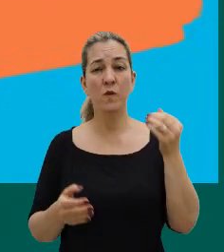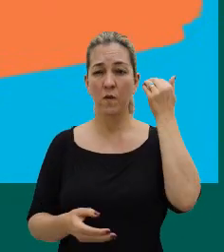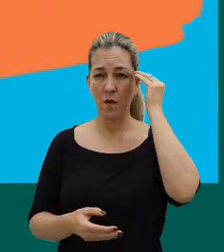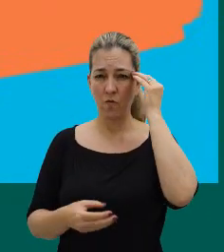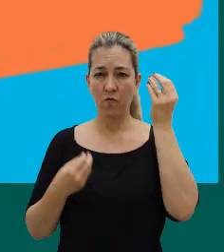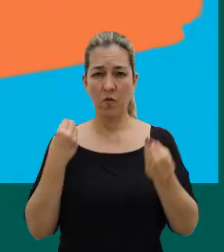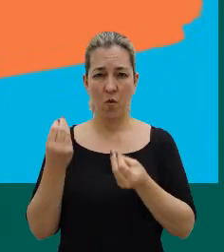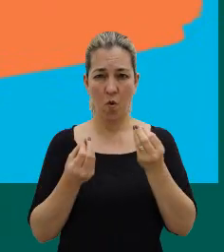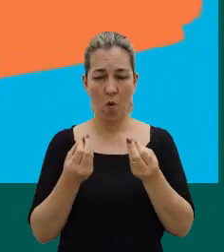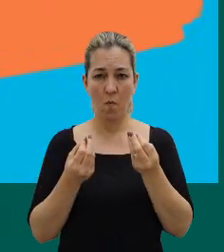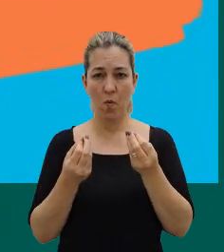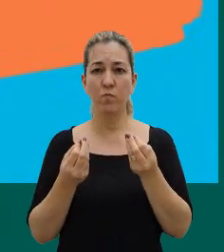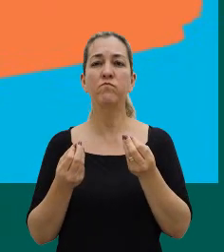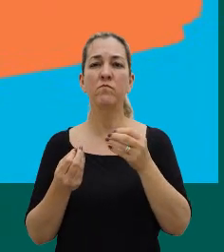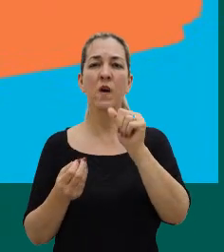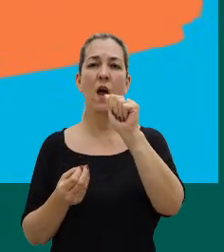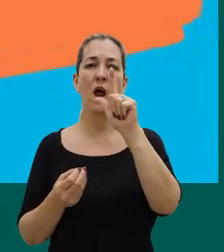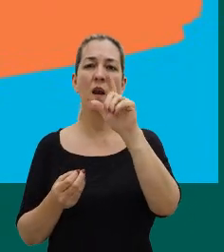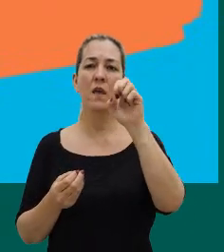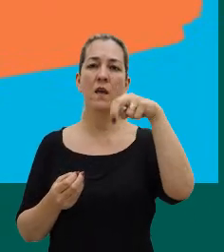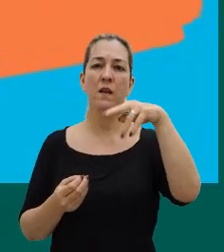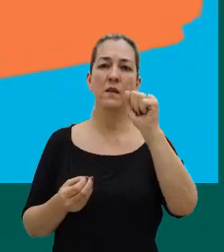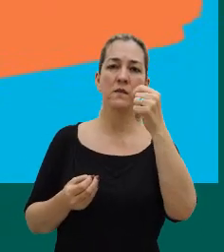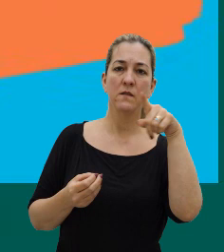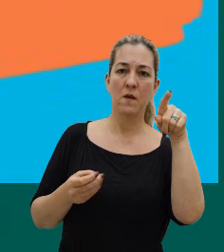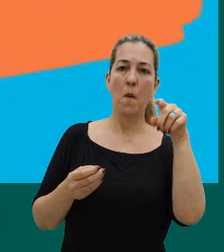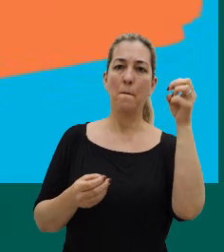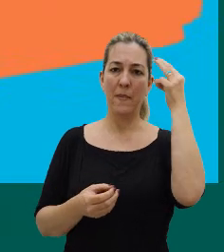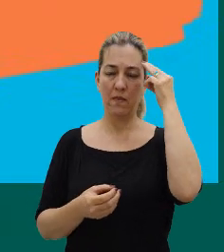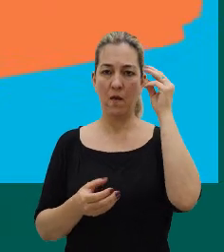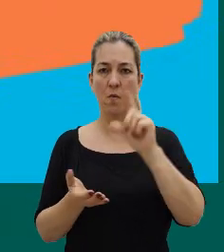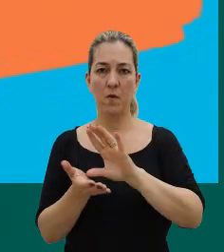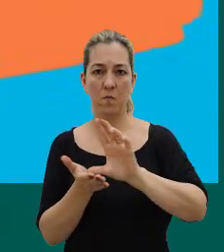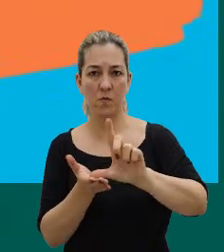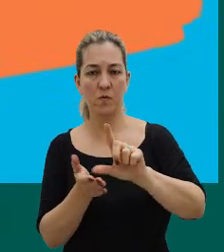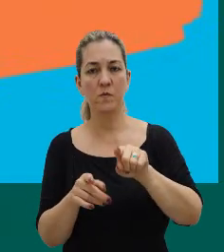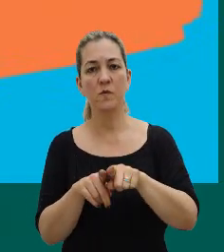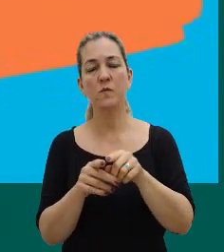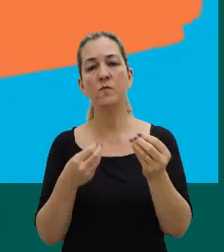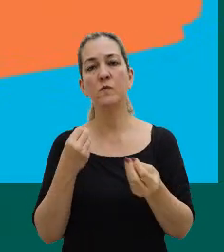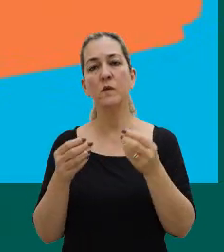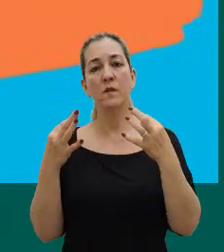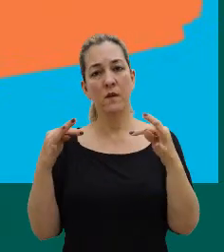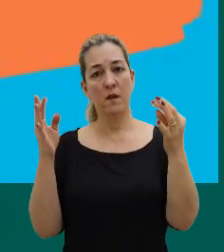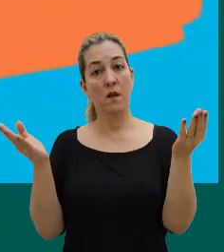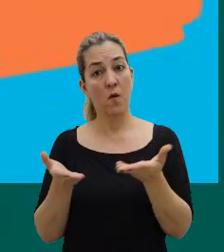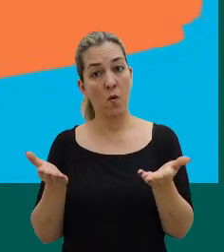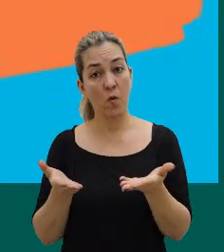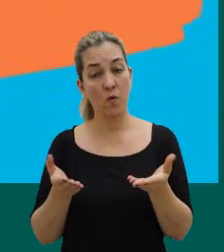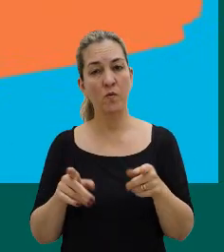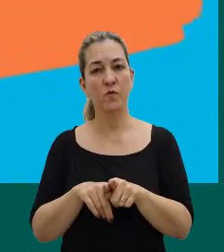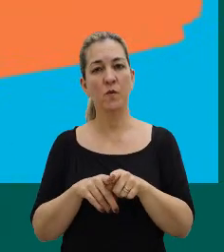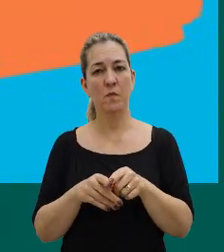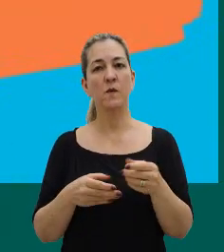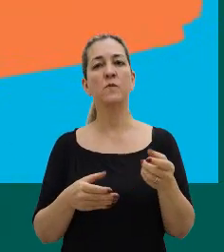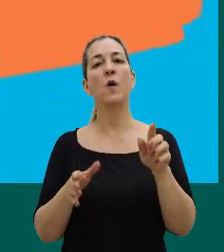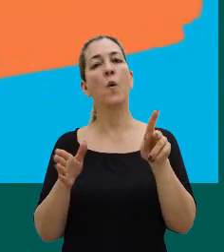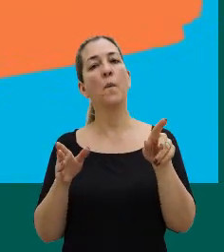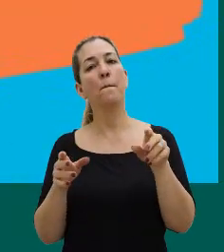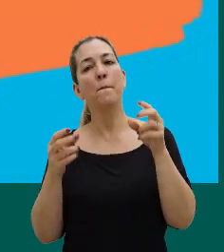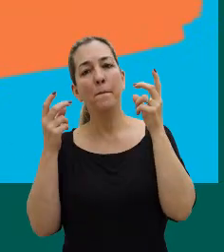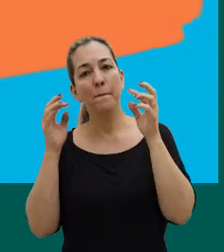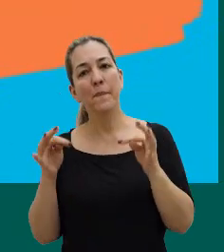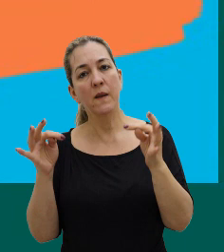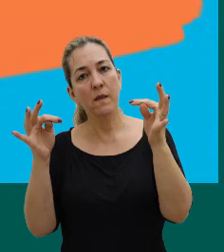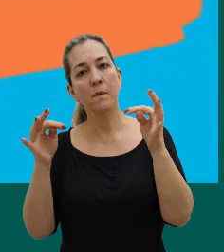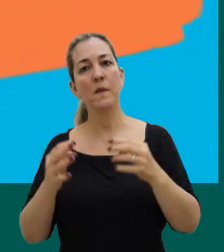entendida como alienação mental, para depois ser tratada com mudança mental, como é tratada hoje, e que se submete, daí, a um tratamento, né.